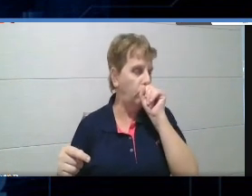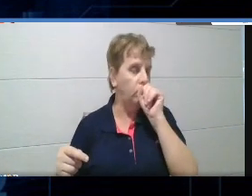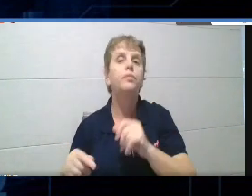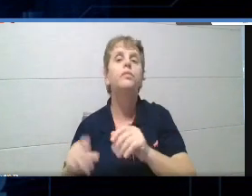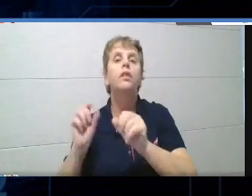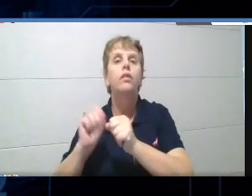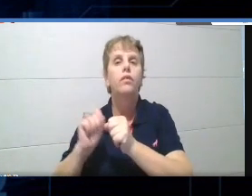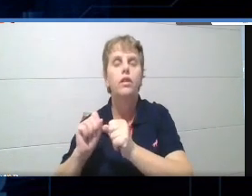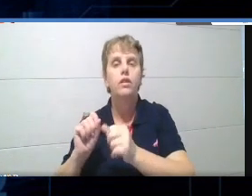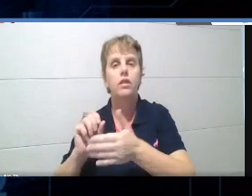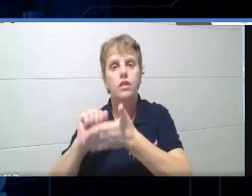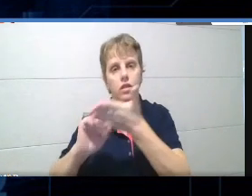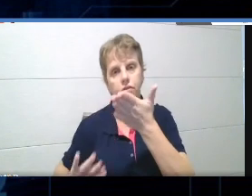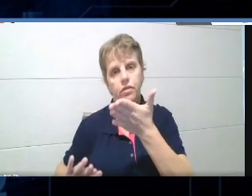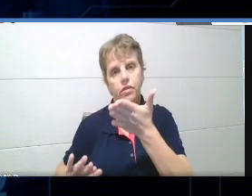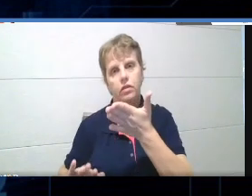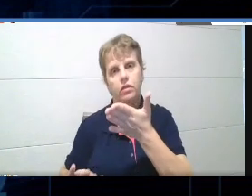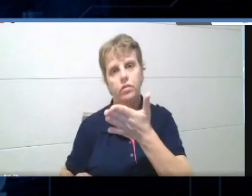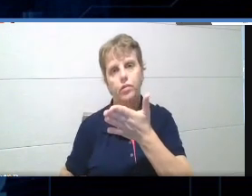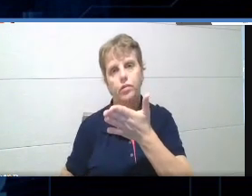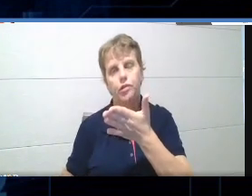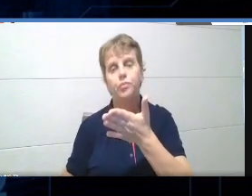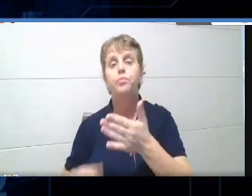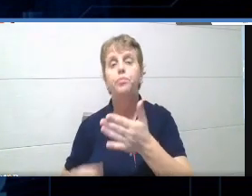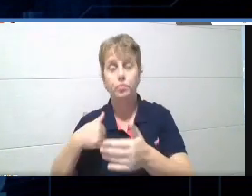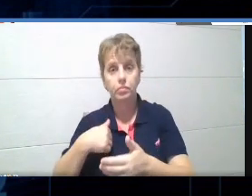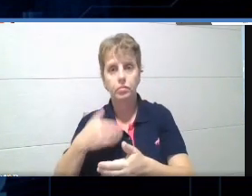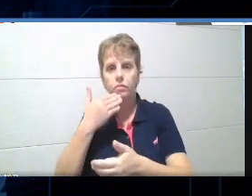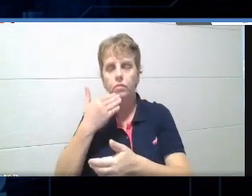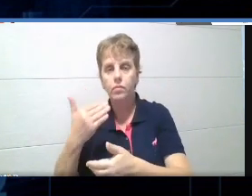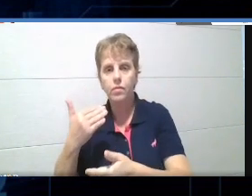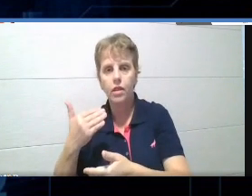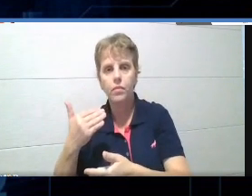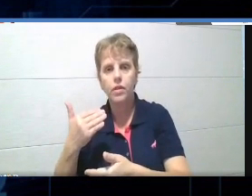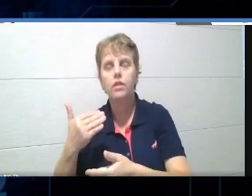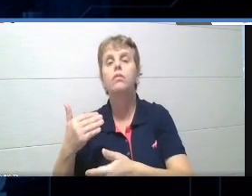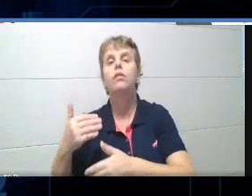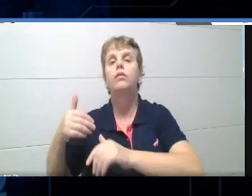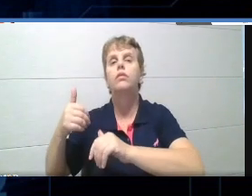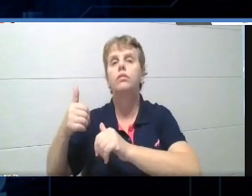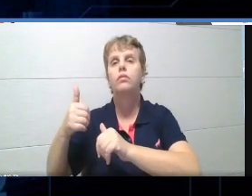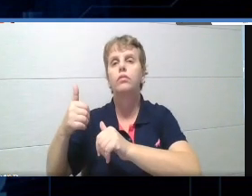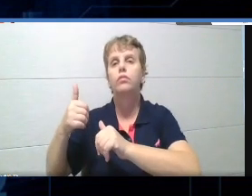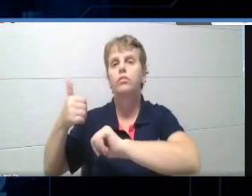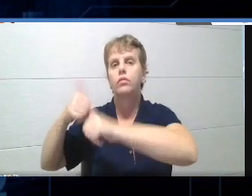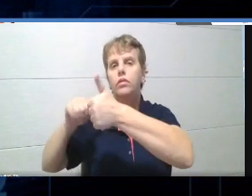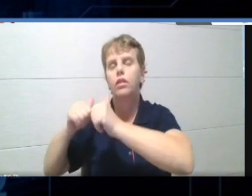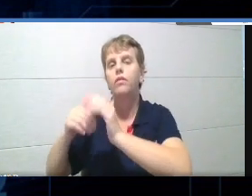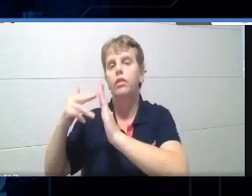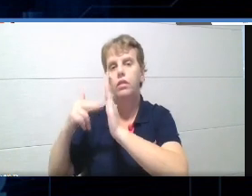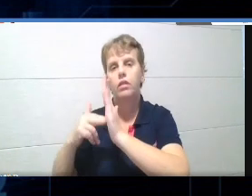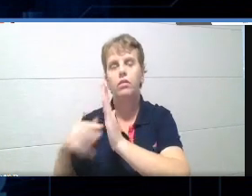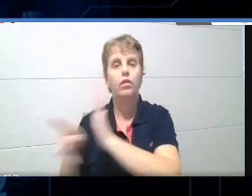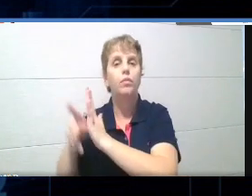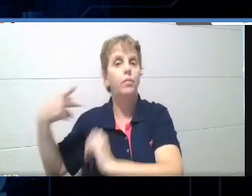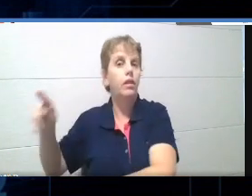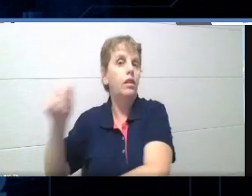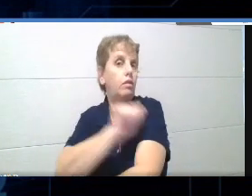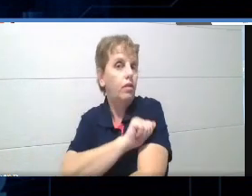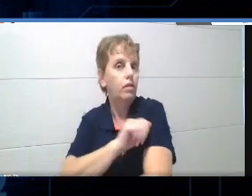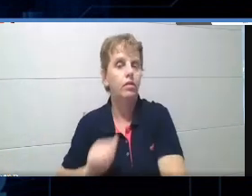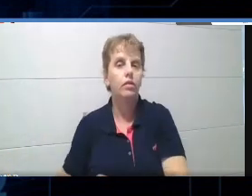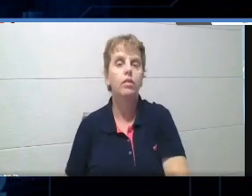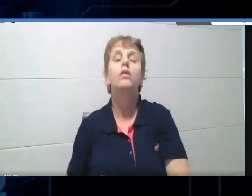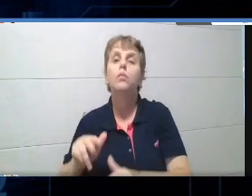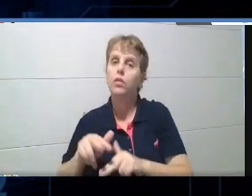entendem? Então foram dois momentos que eu pedi, que eu avaliei o processo de aprendizagem desse aluno, então é extremamente